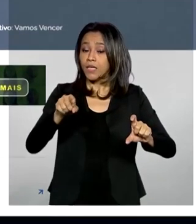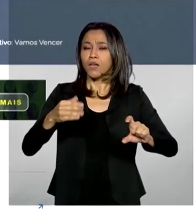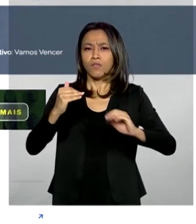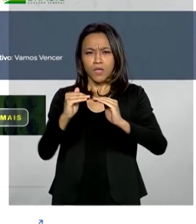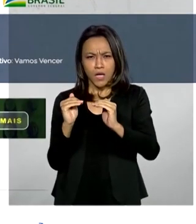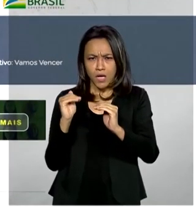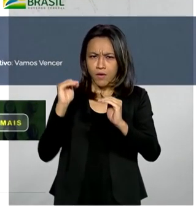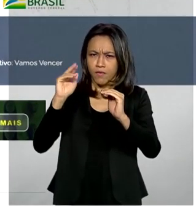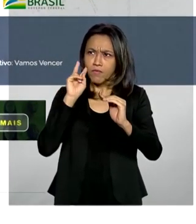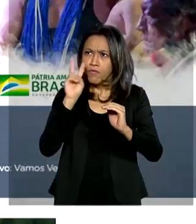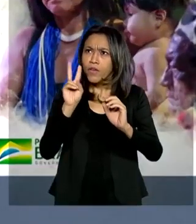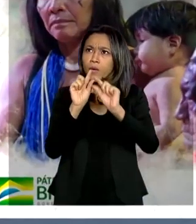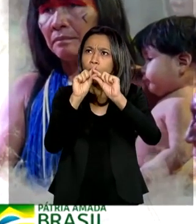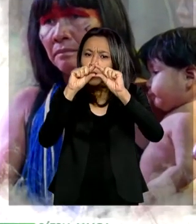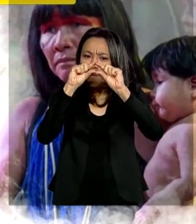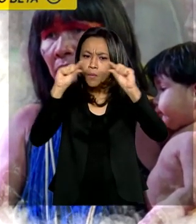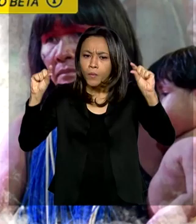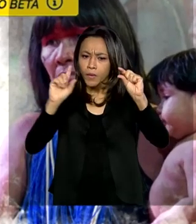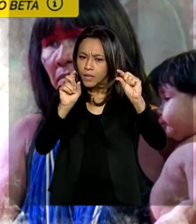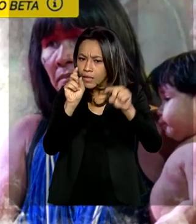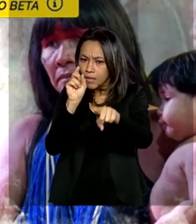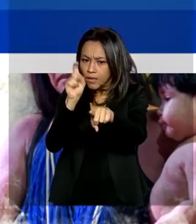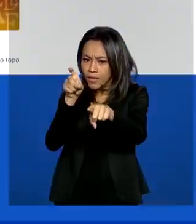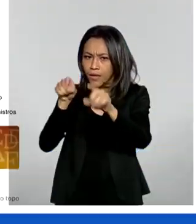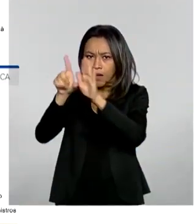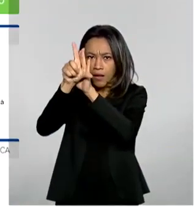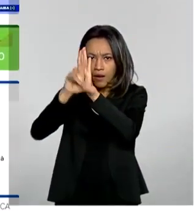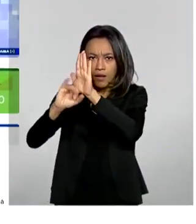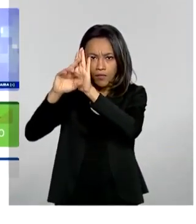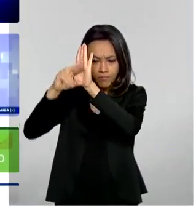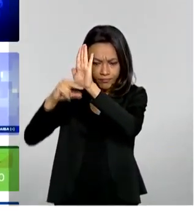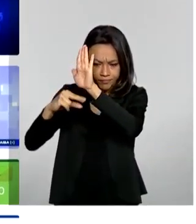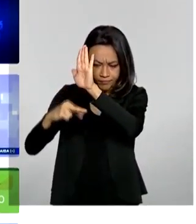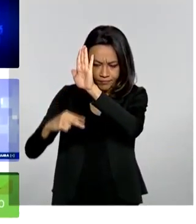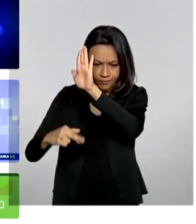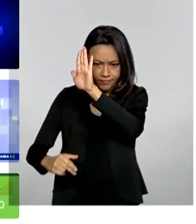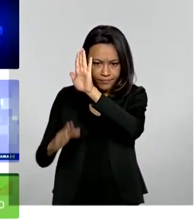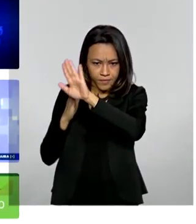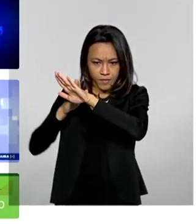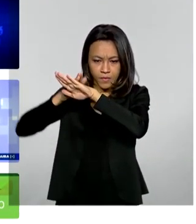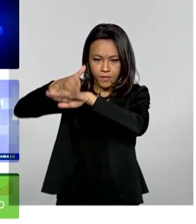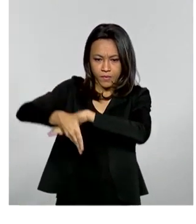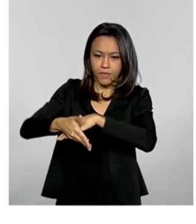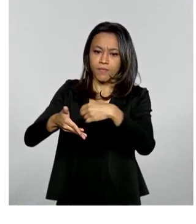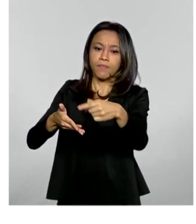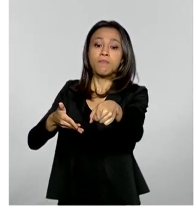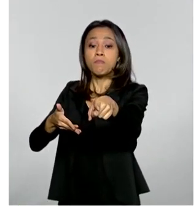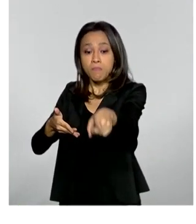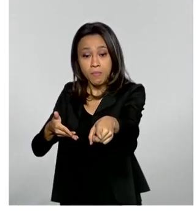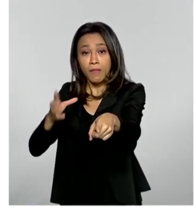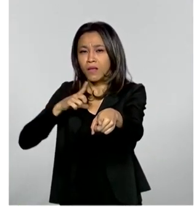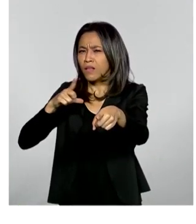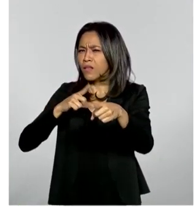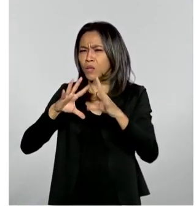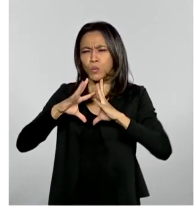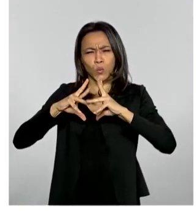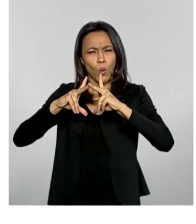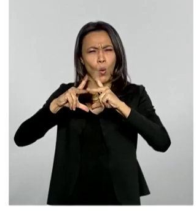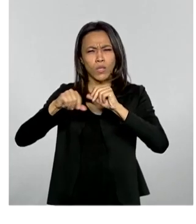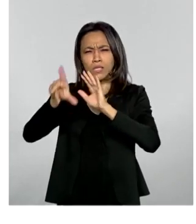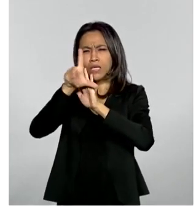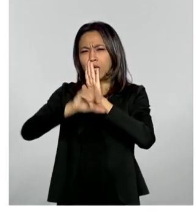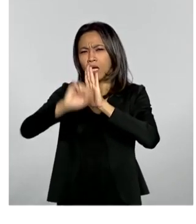superior da página, basta clicar em Legislação para ser direcionado ao link do site que contém todas as leis